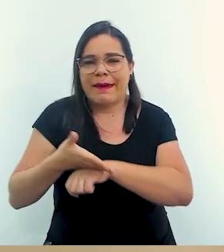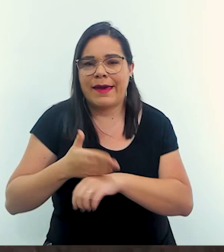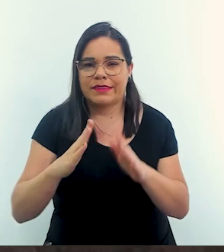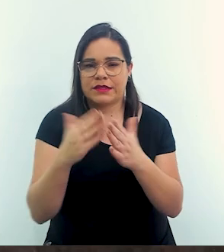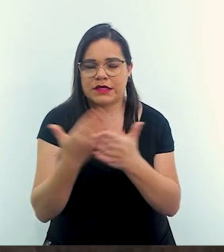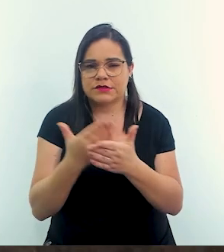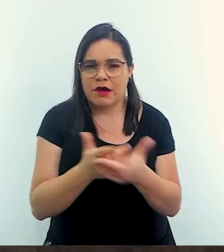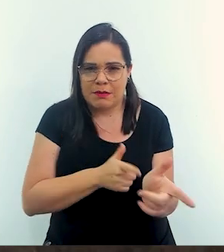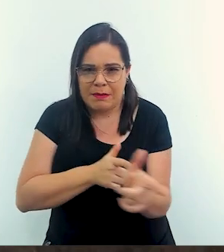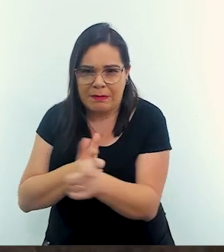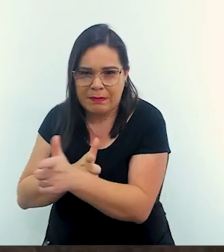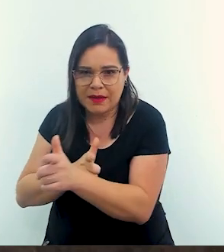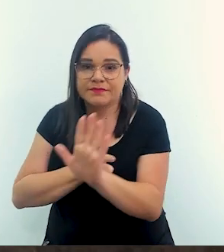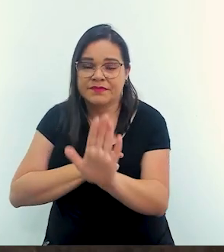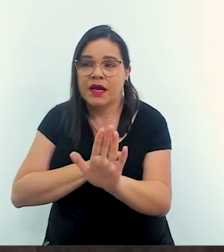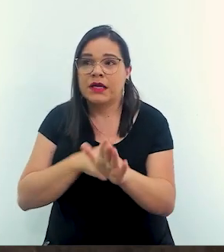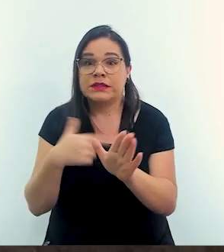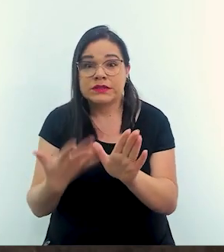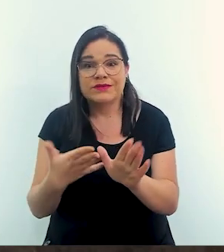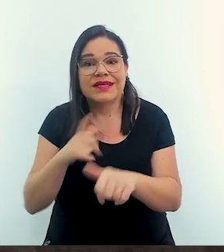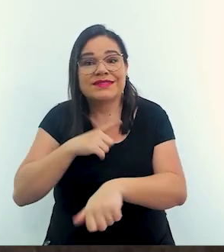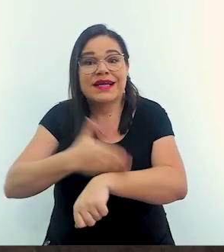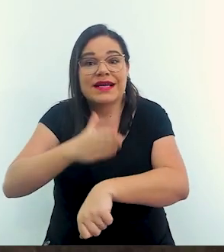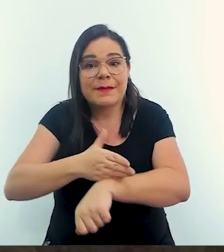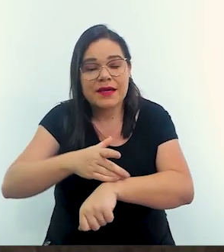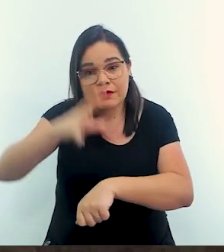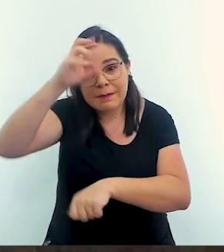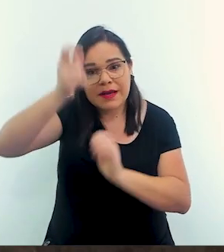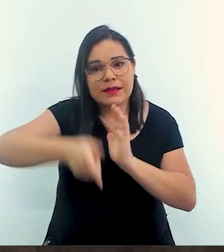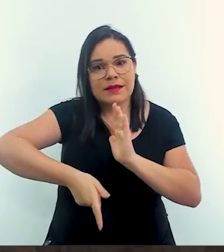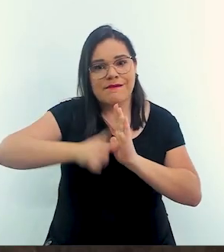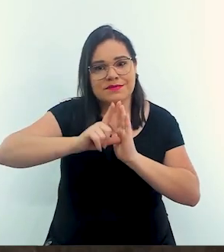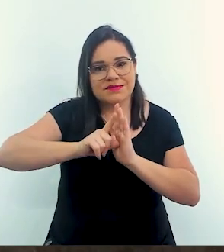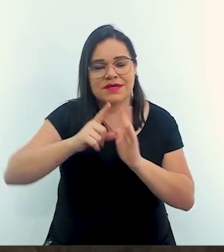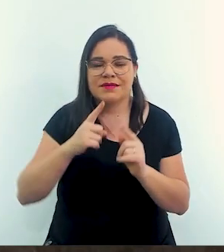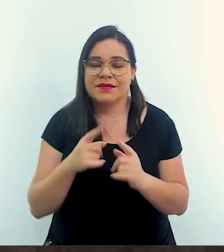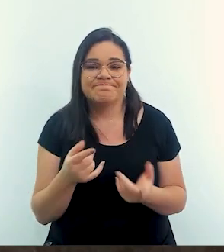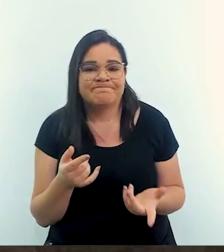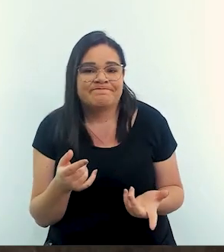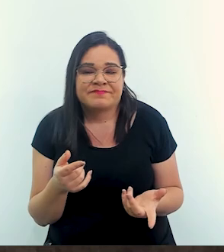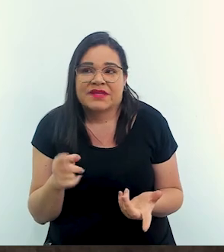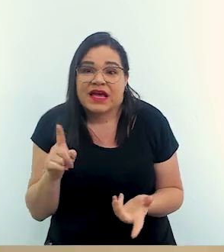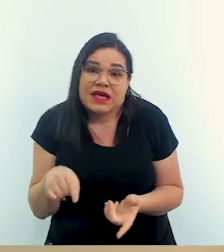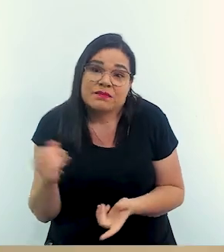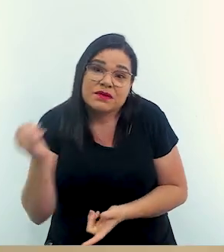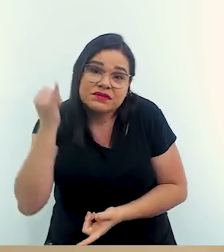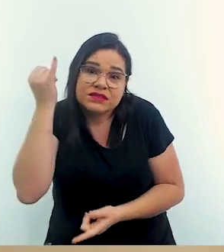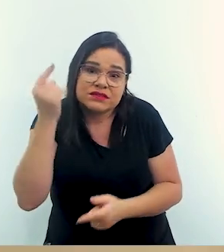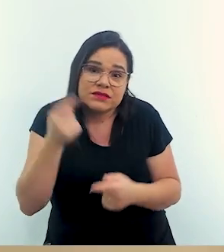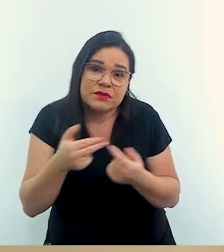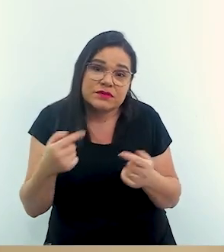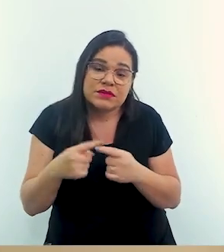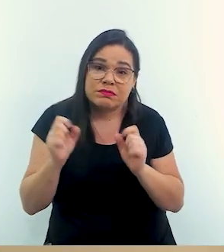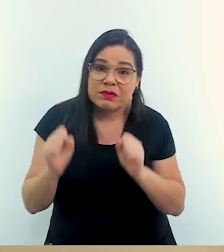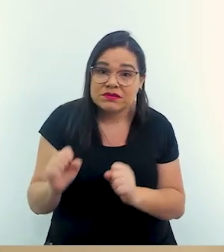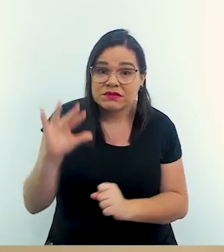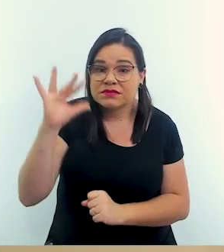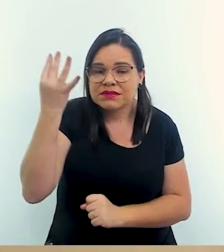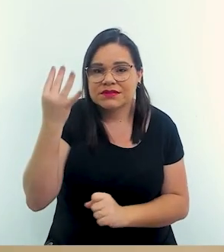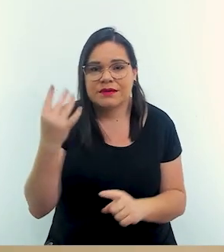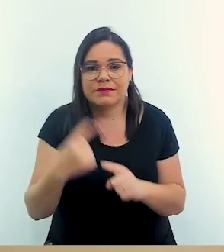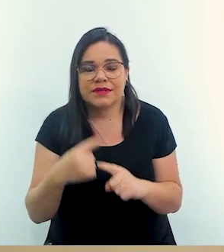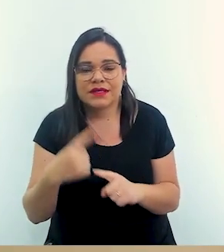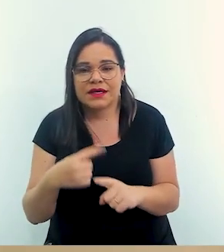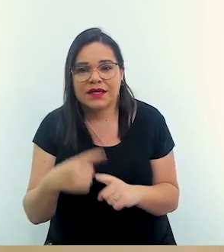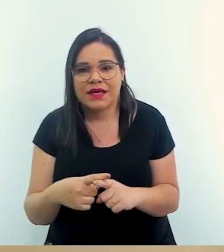atirando enfim mas assim depois a gente pensou mas é importante isso infelizmente é um problema que pode acontecer que nós